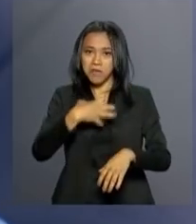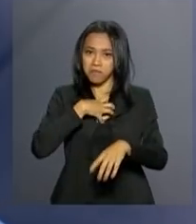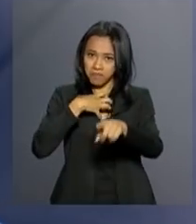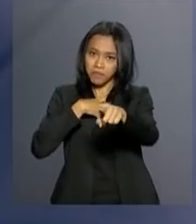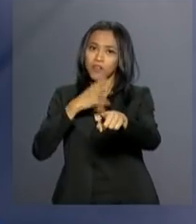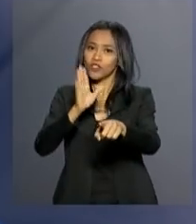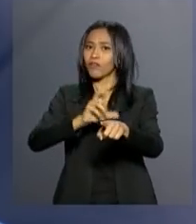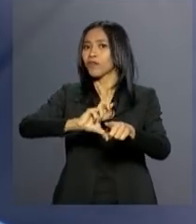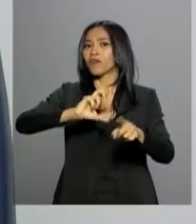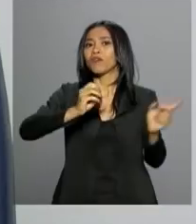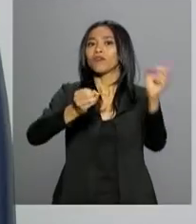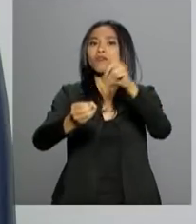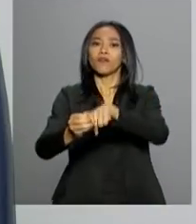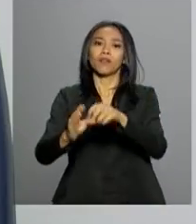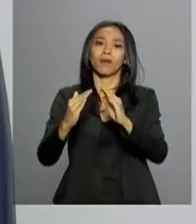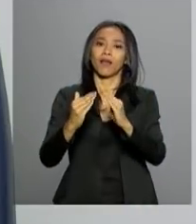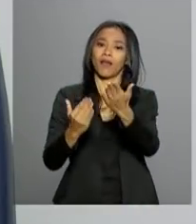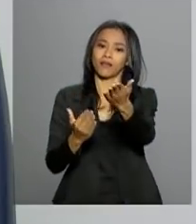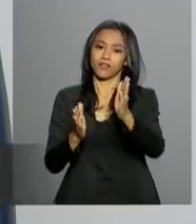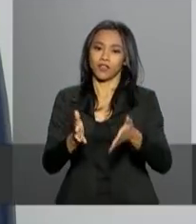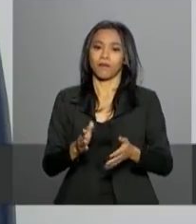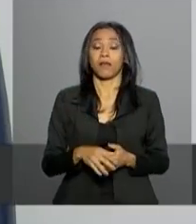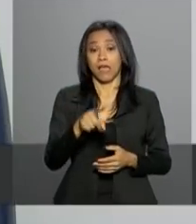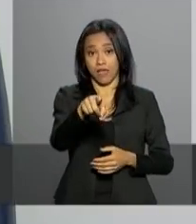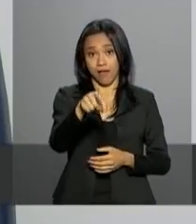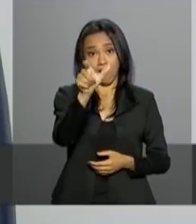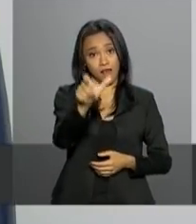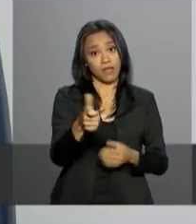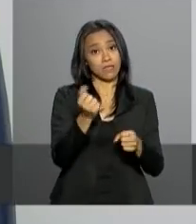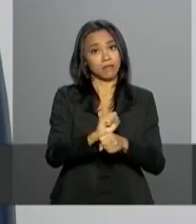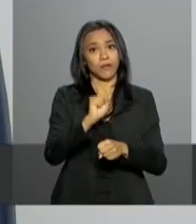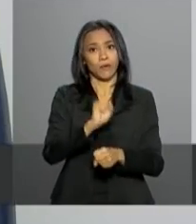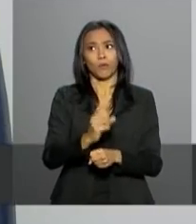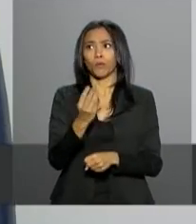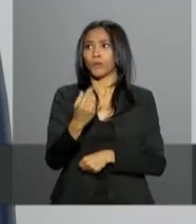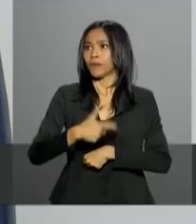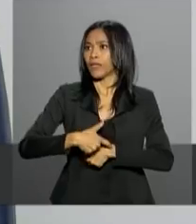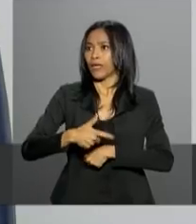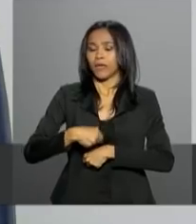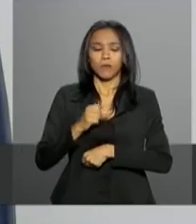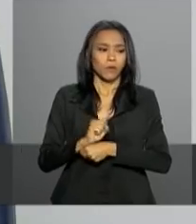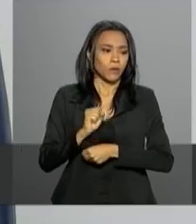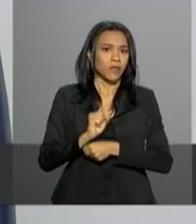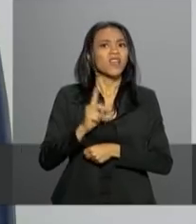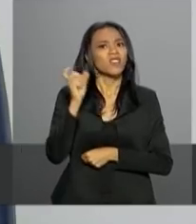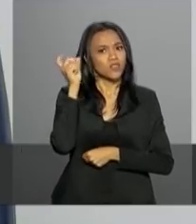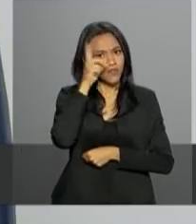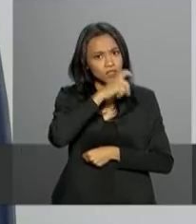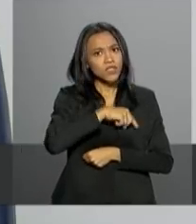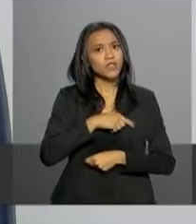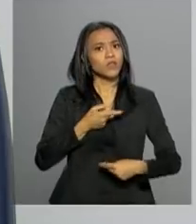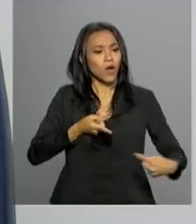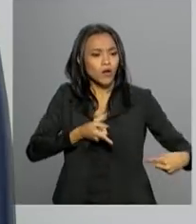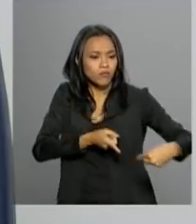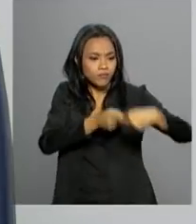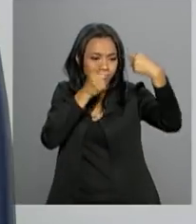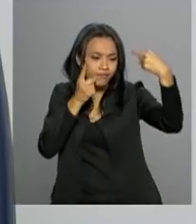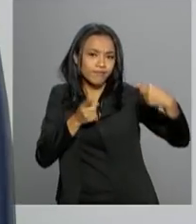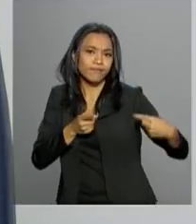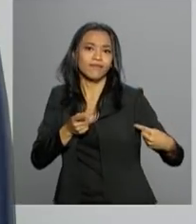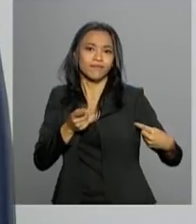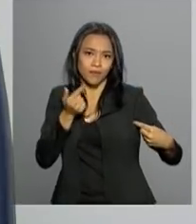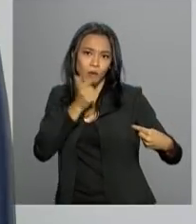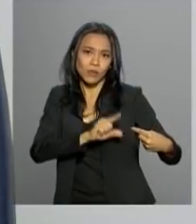recebeu alta médica. Você espera muito tempo pelo doador e você sabe que é muito difícil a compatibilidade.